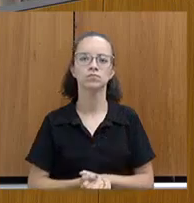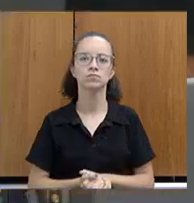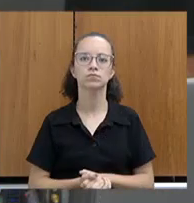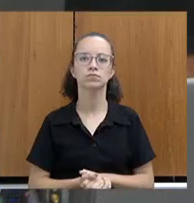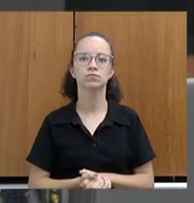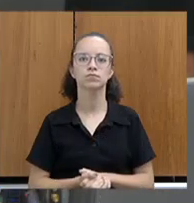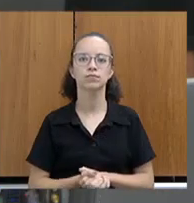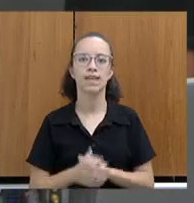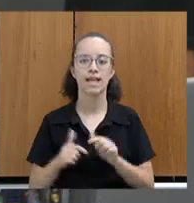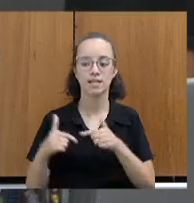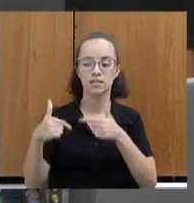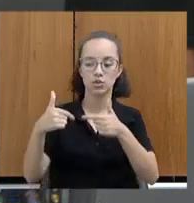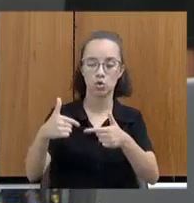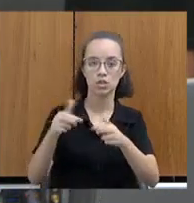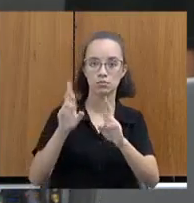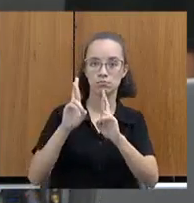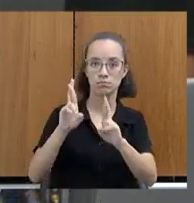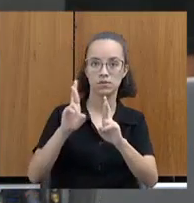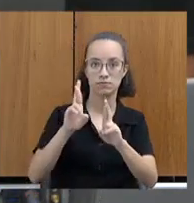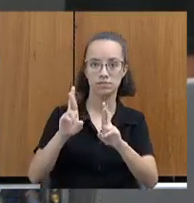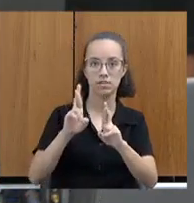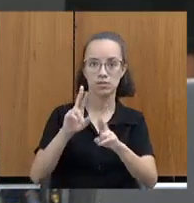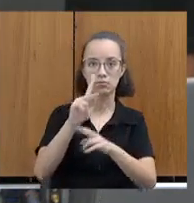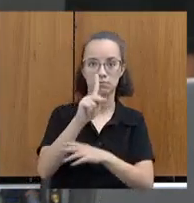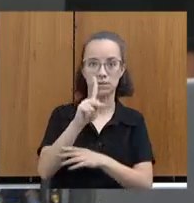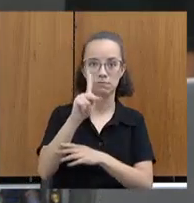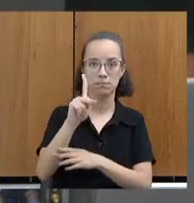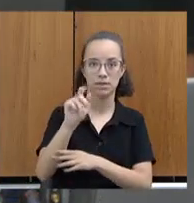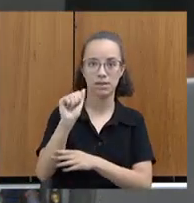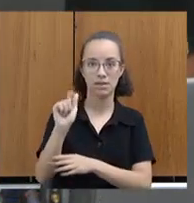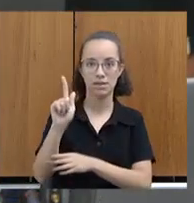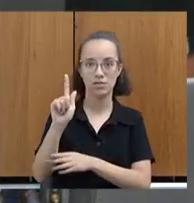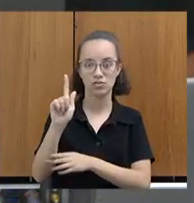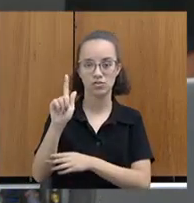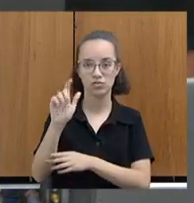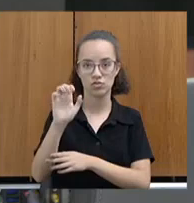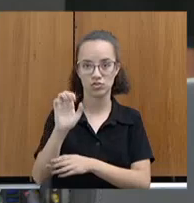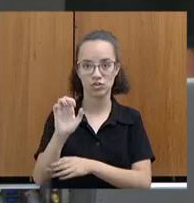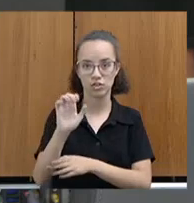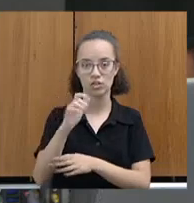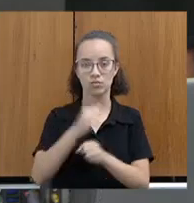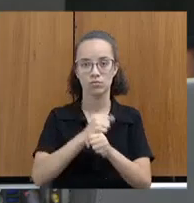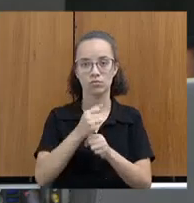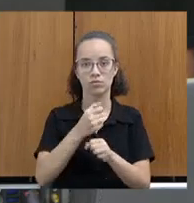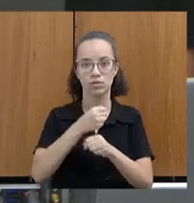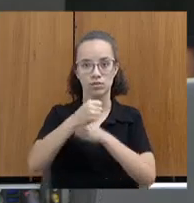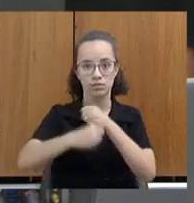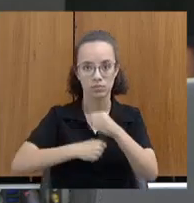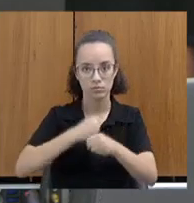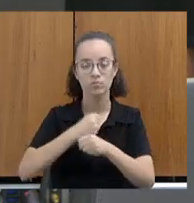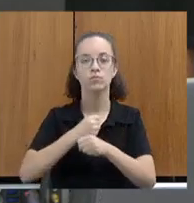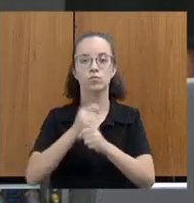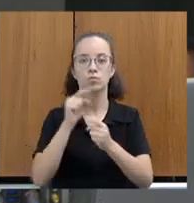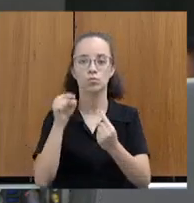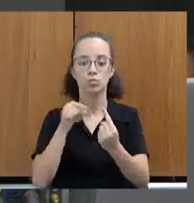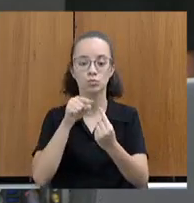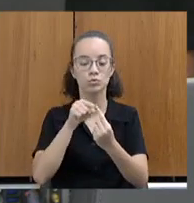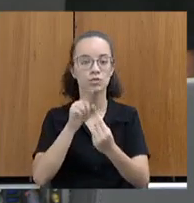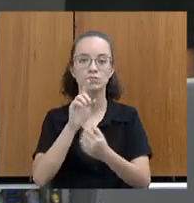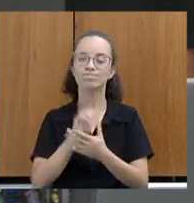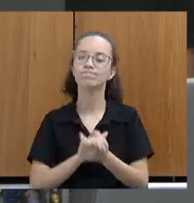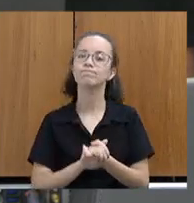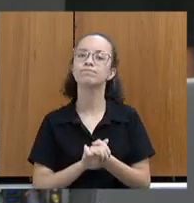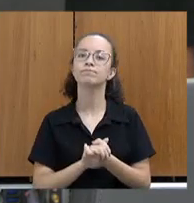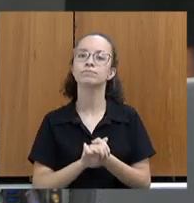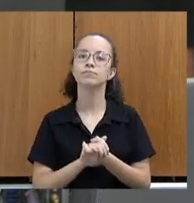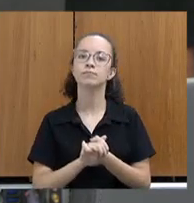as ações previstas no PPAG de 2023, para este fim, não foi